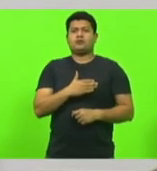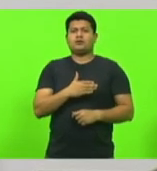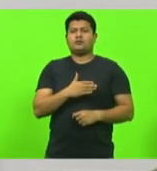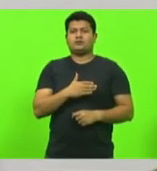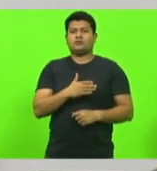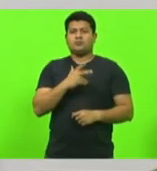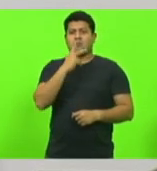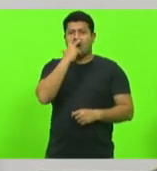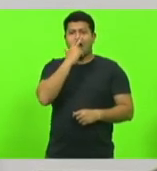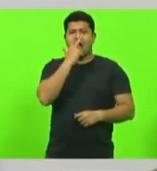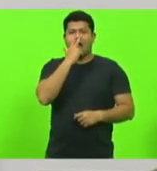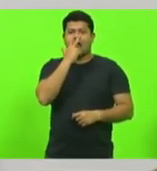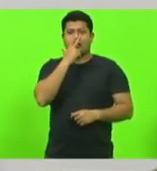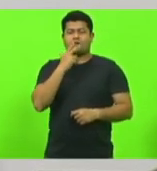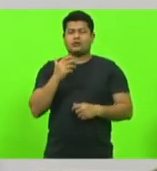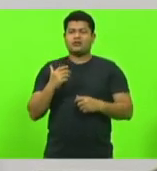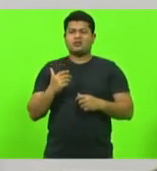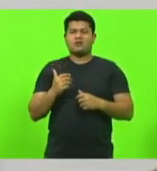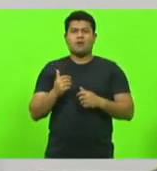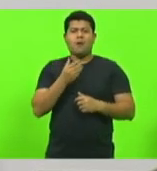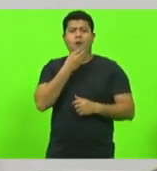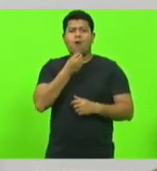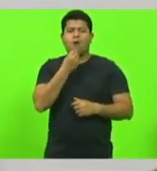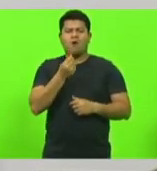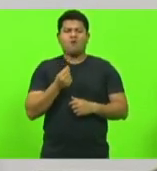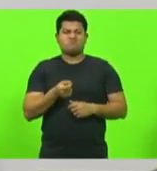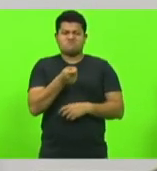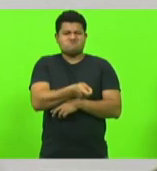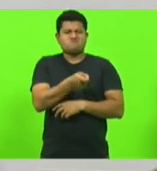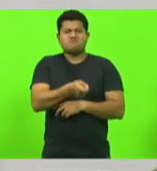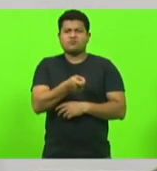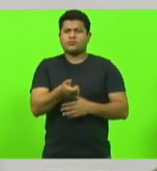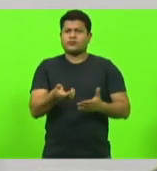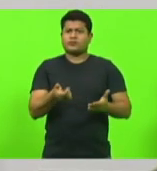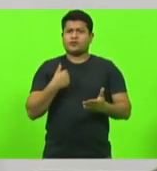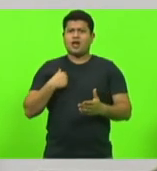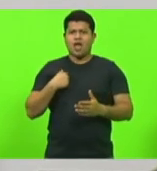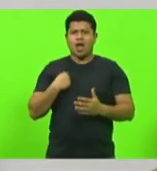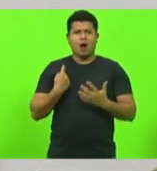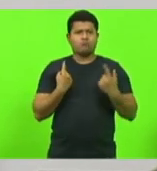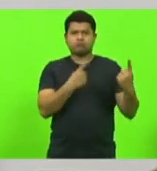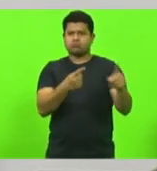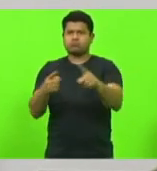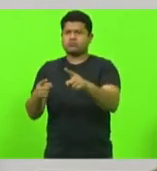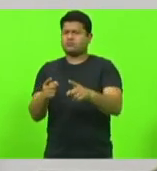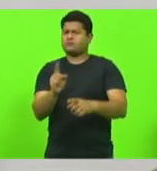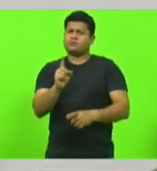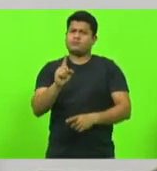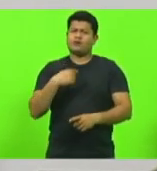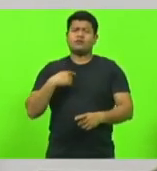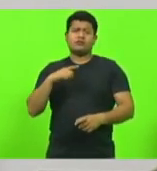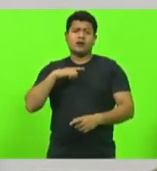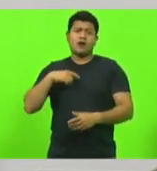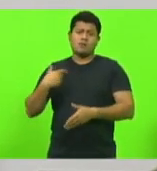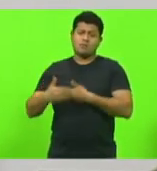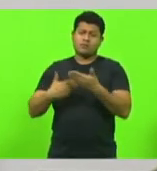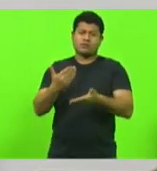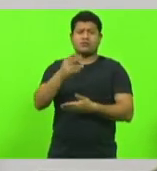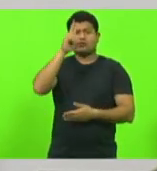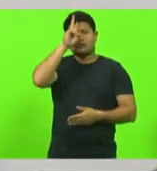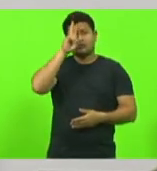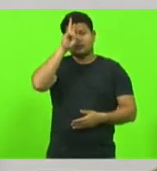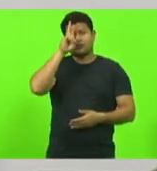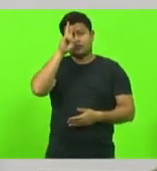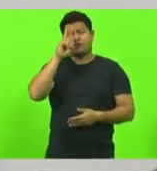E não é, Lu, não é para apontar o dedo a nenhum colega. Nós temos um processo histórico, endêmico, social,